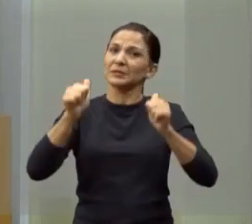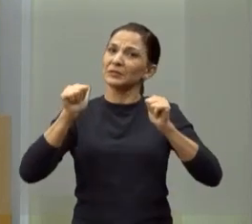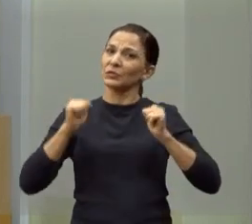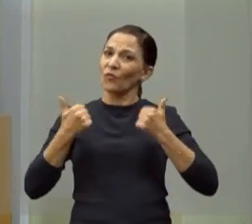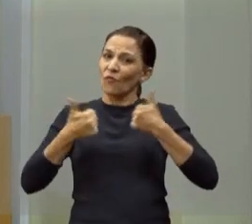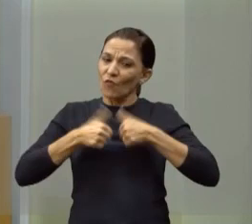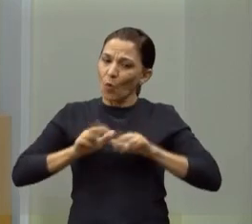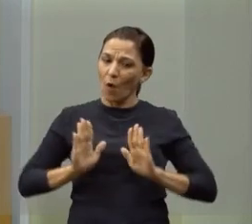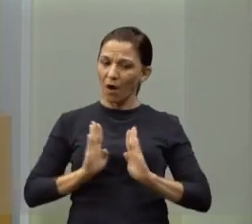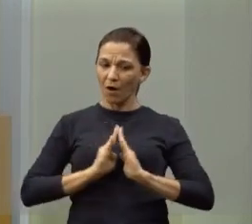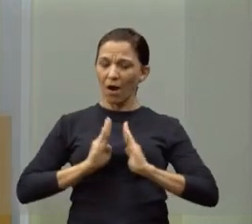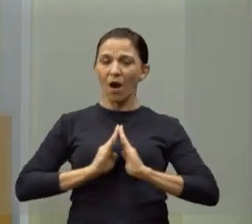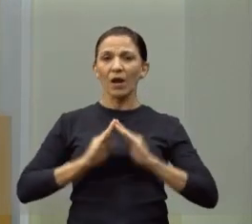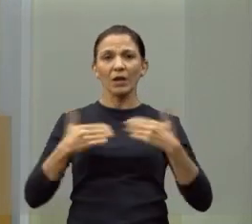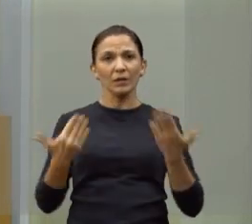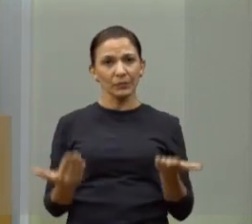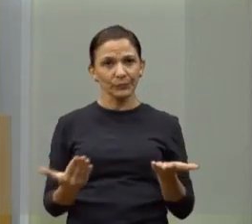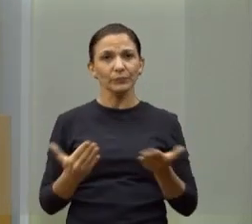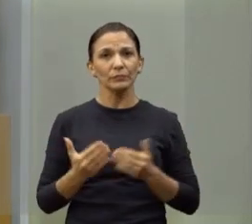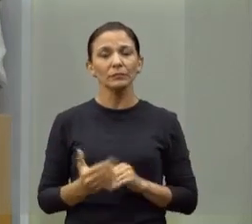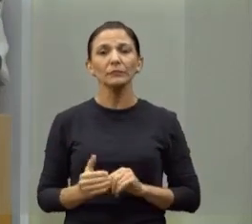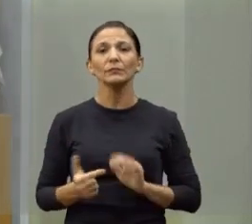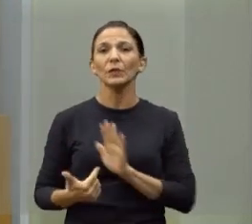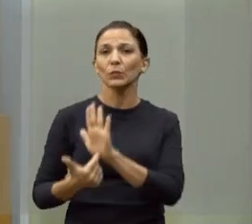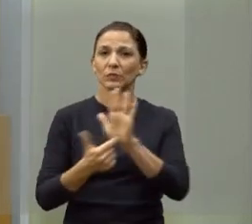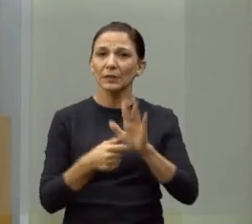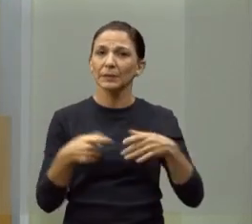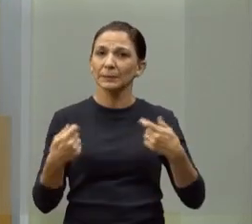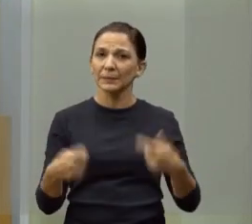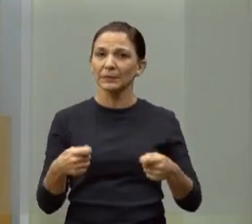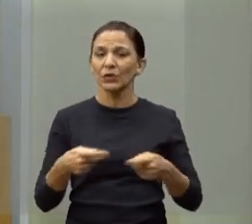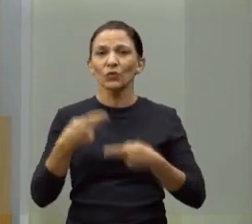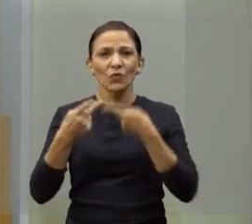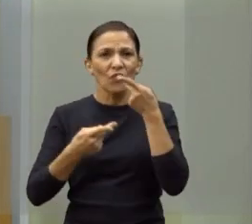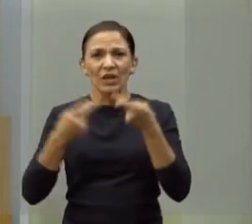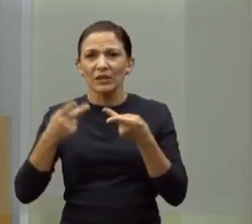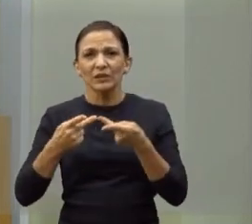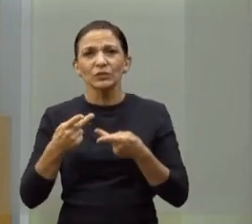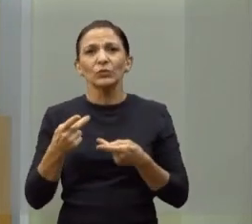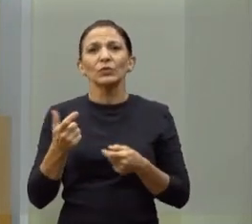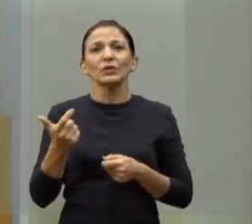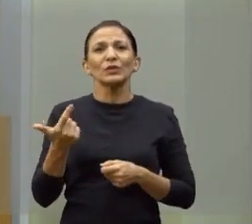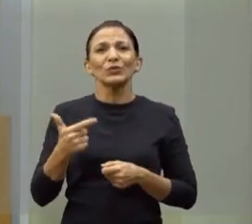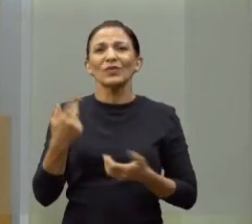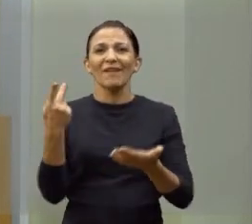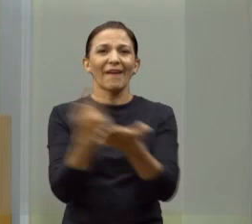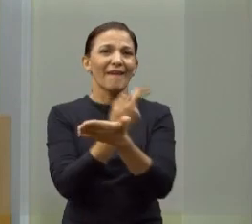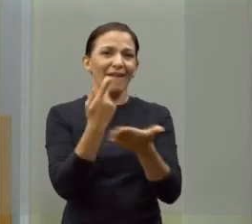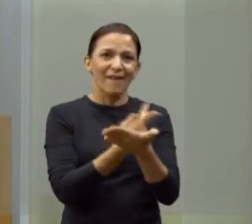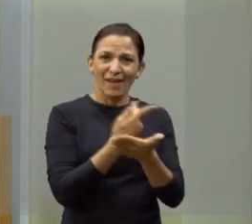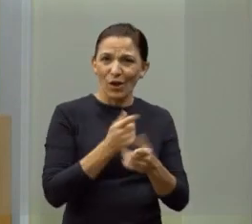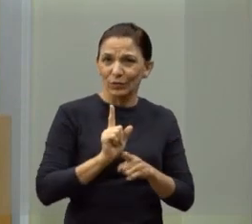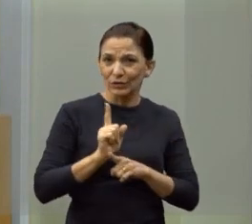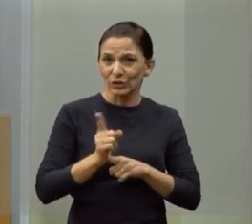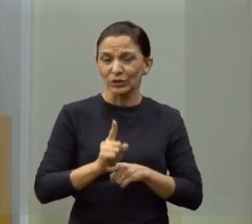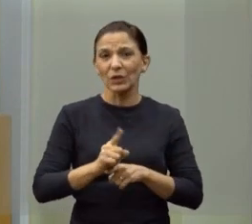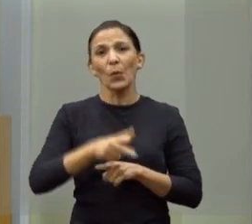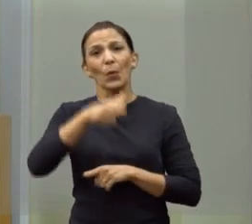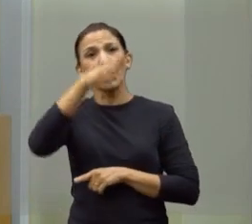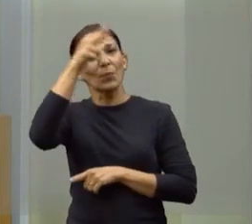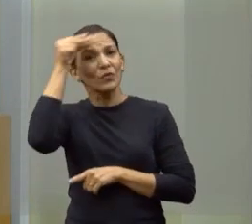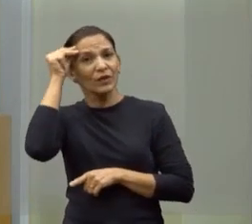Então, isso é importante nós ressaltarmos. Não estou dizendo que não existem erros e equívocos na gestão municipal,